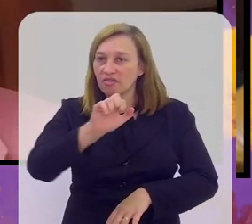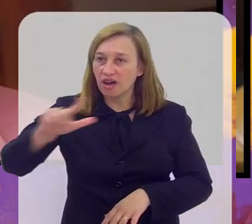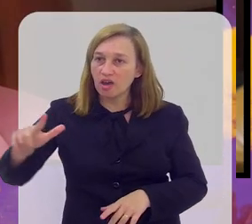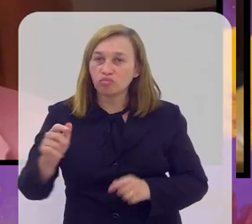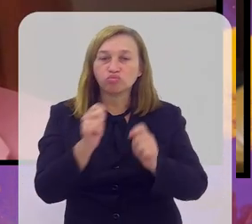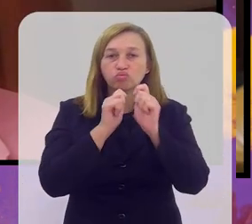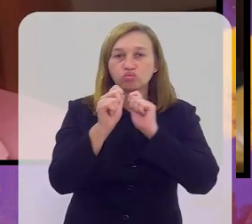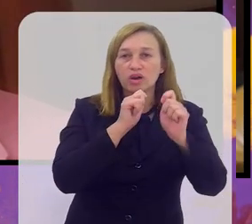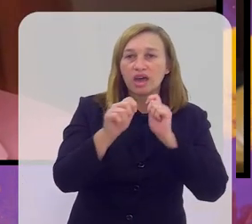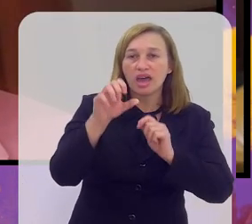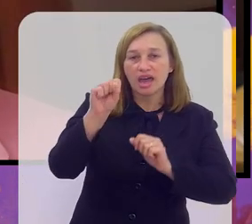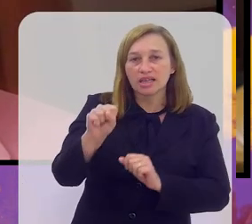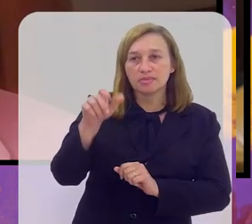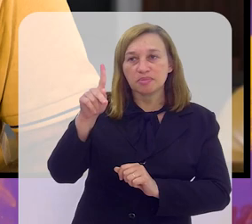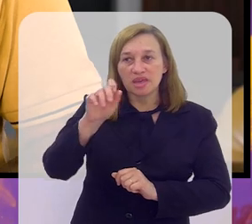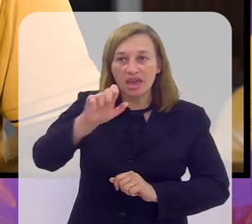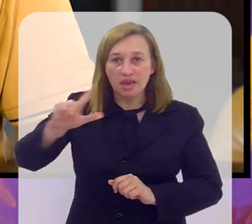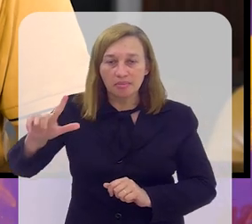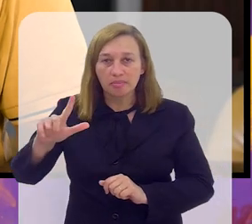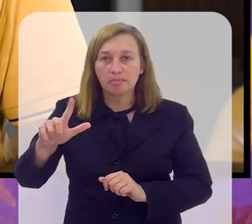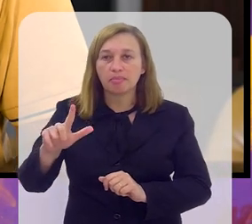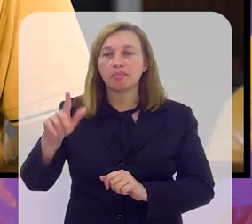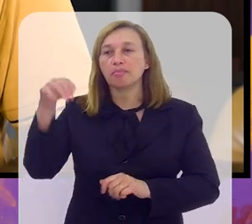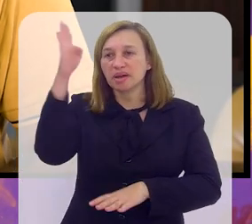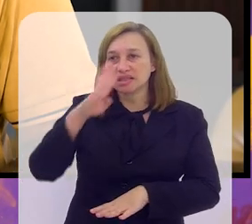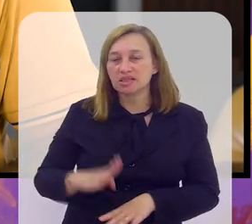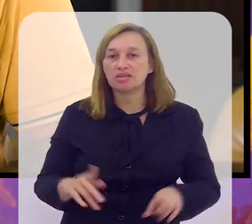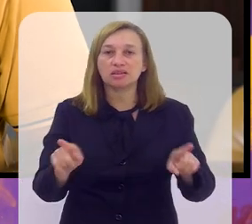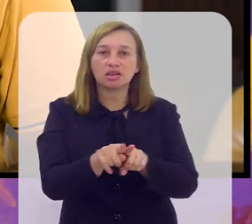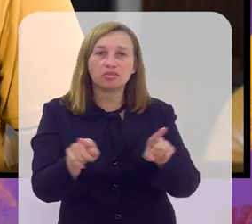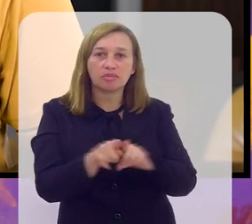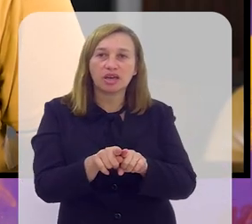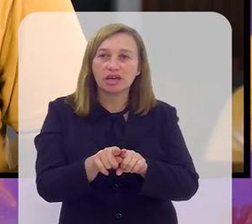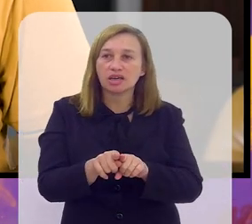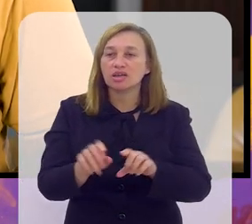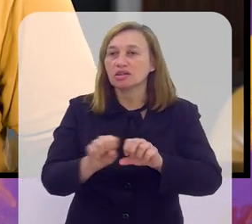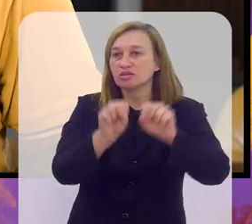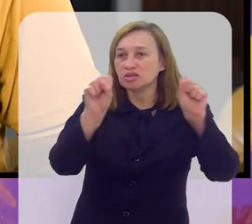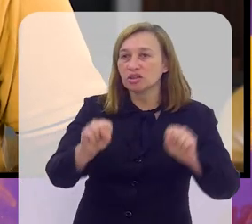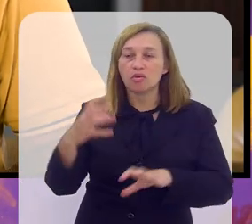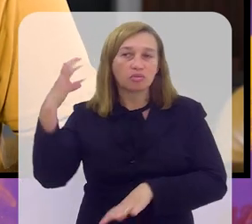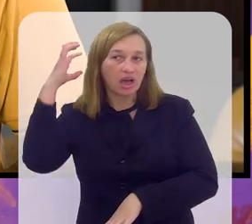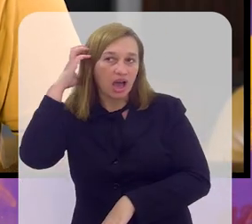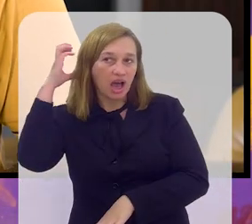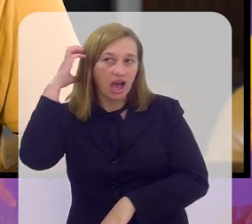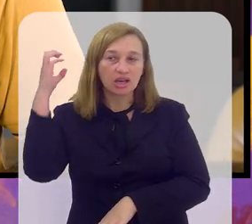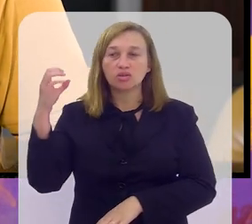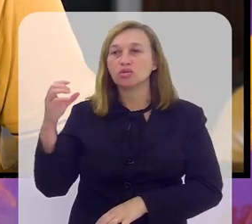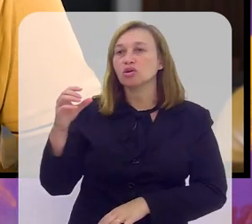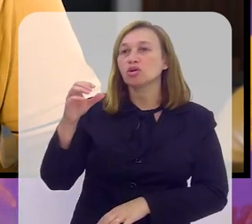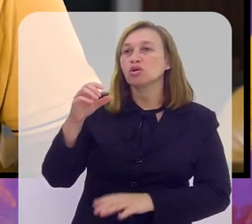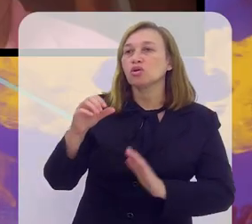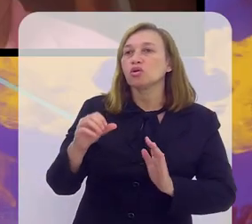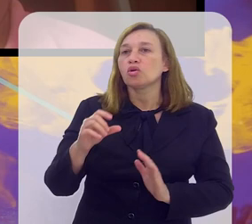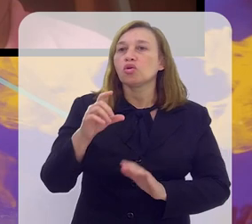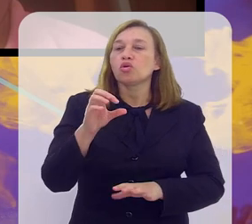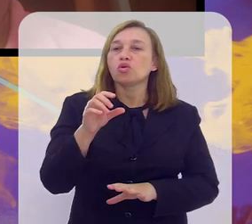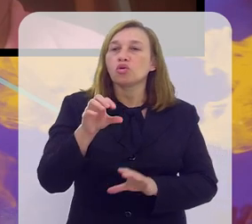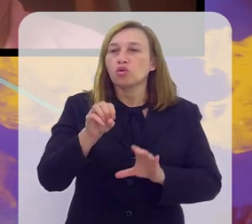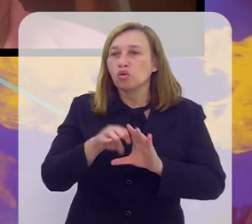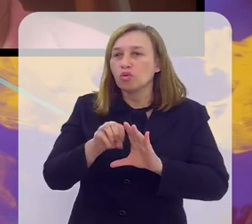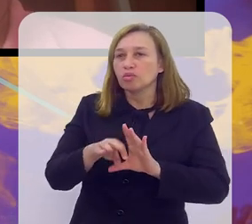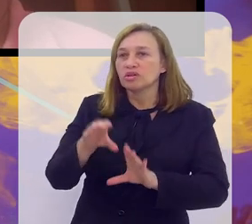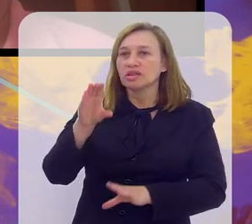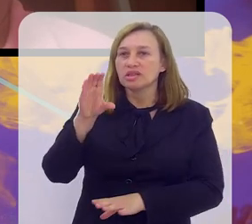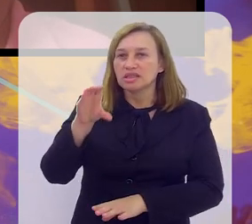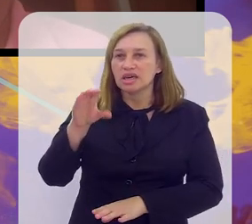jornalista da ESPN Brasil e também do Sistema Globo de Rádio, da Rádio Globo CBN. Ele está aqui